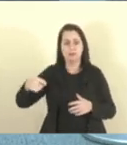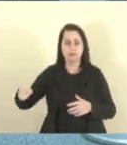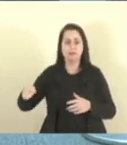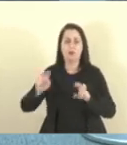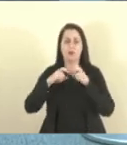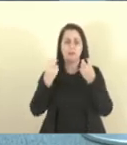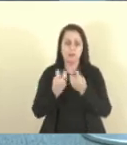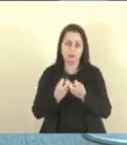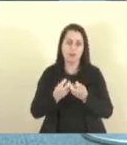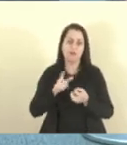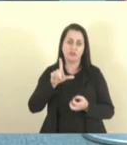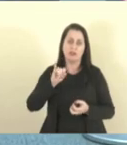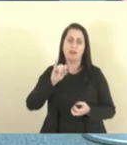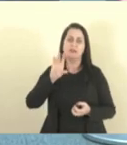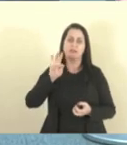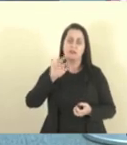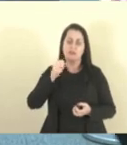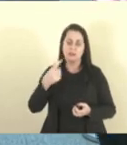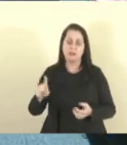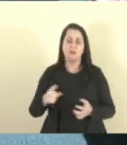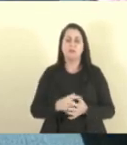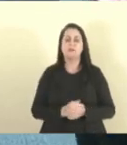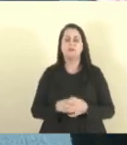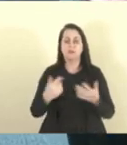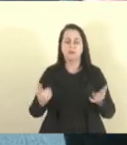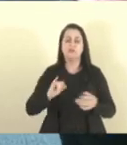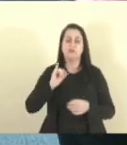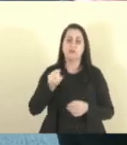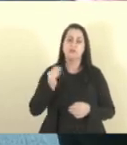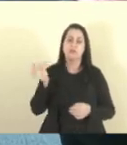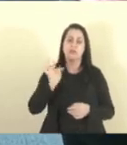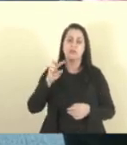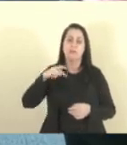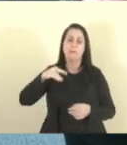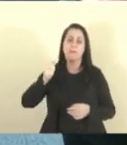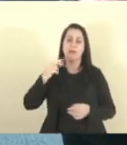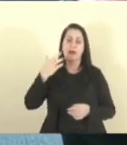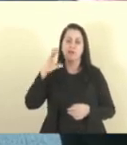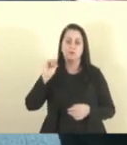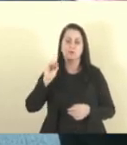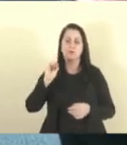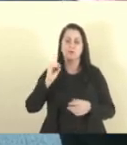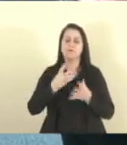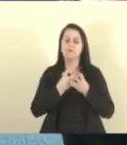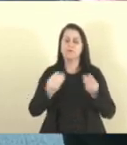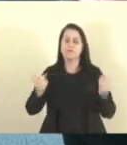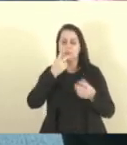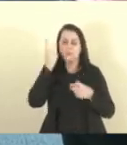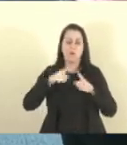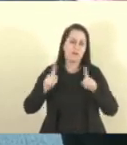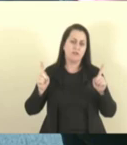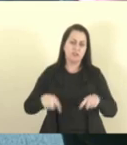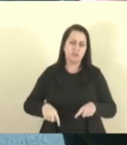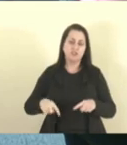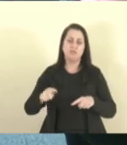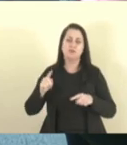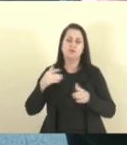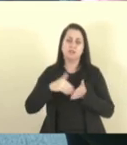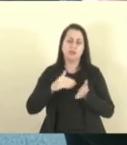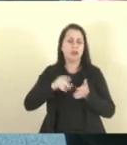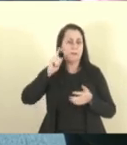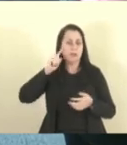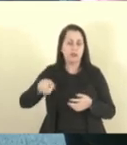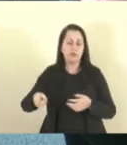comissões de licitação. Então, provavelmente, de janeiro, fevereiro e março, diversos seguidores designados pelas secretarias